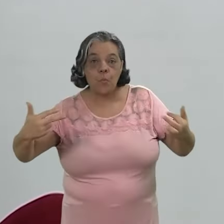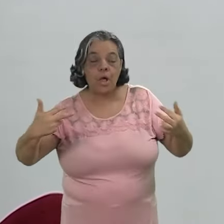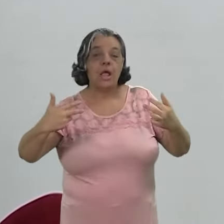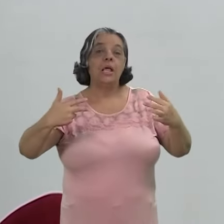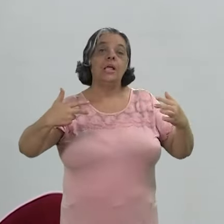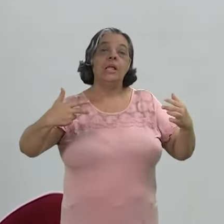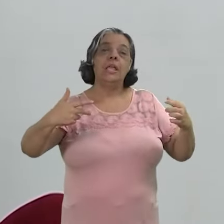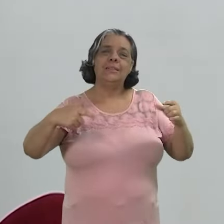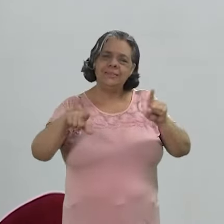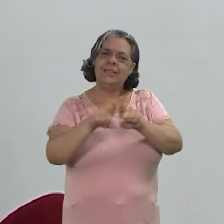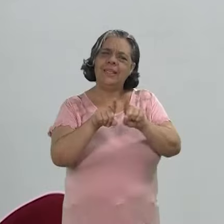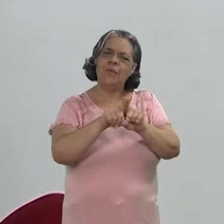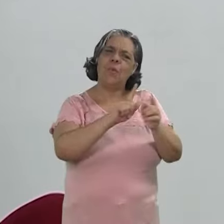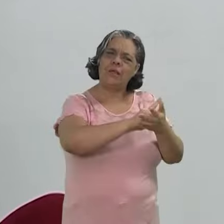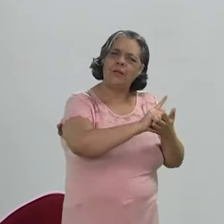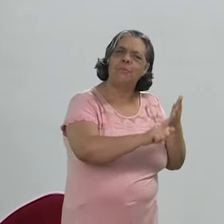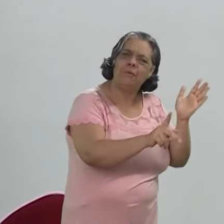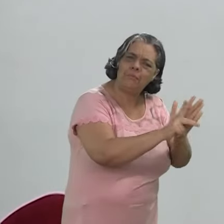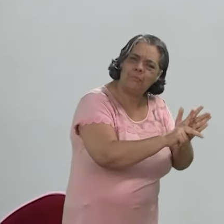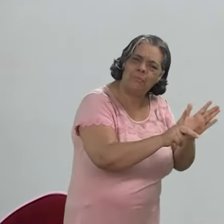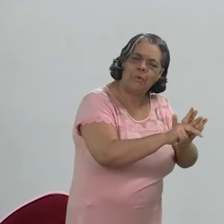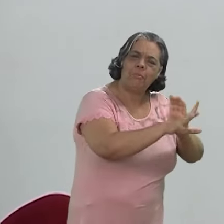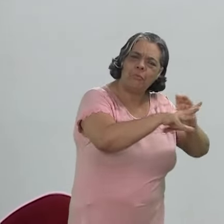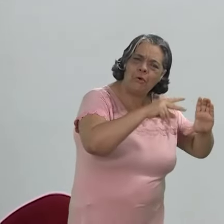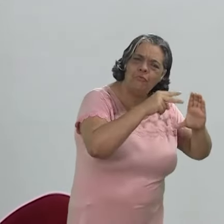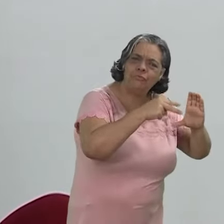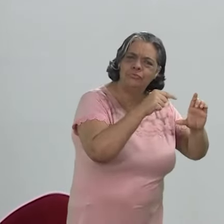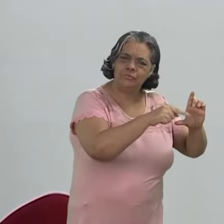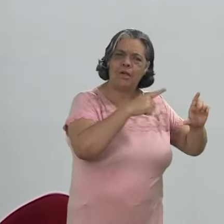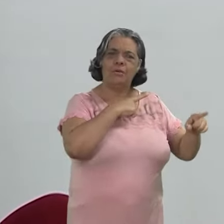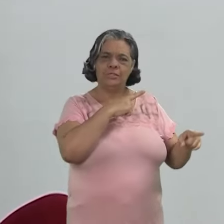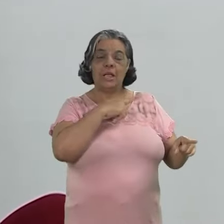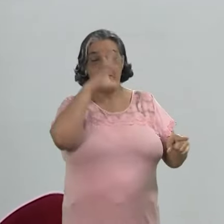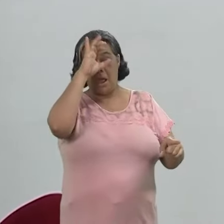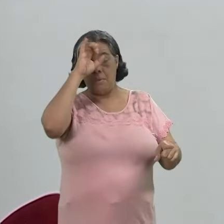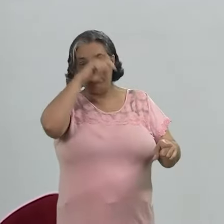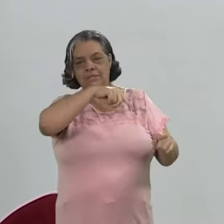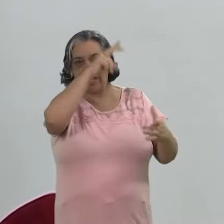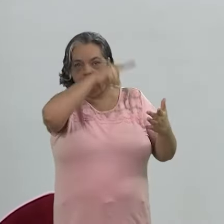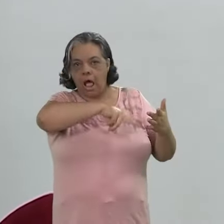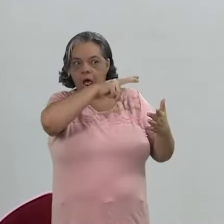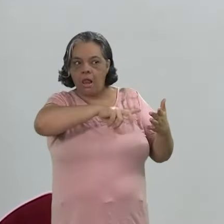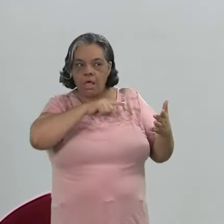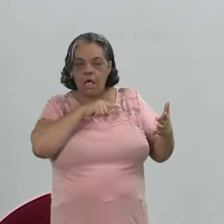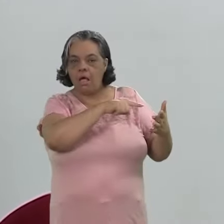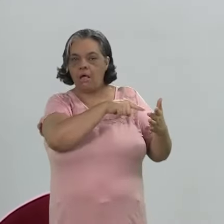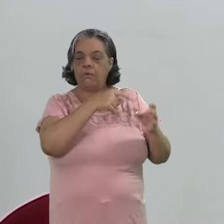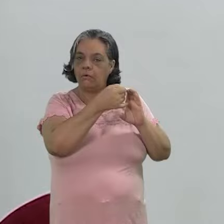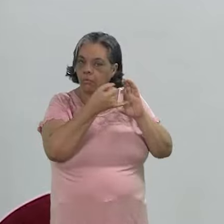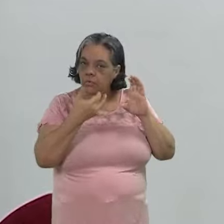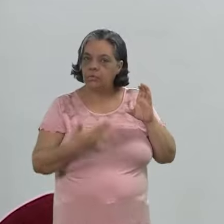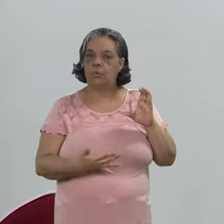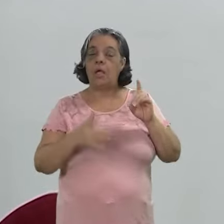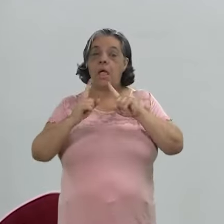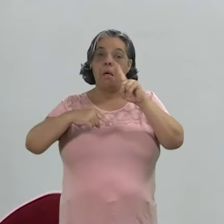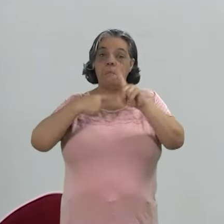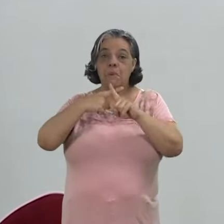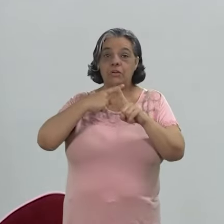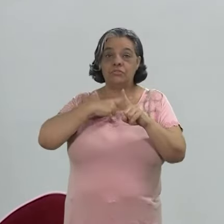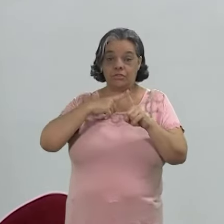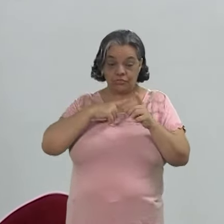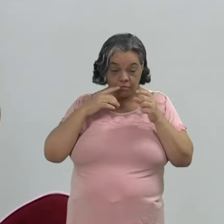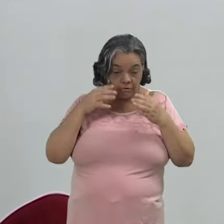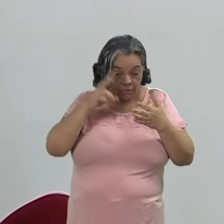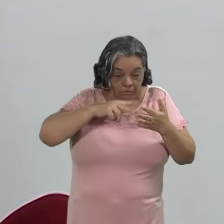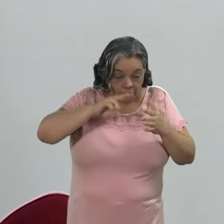o audiovisual tem uma gramática própria e aí, vezes, a gente esquece que é preciso aprender a ler aquele conteúdo. Por mais que